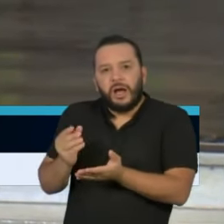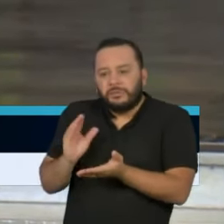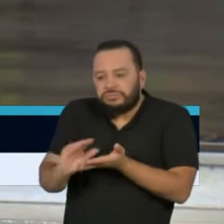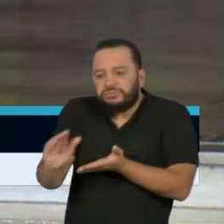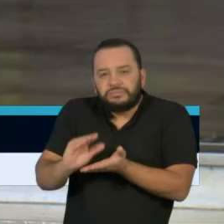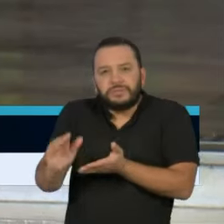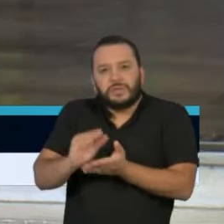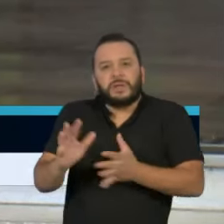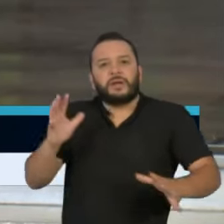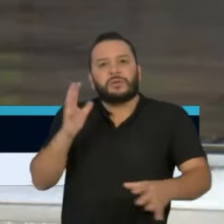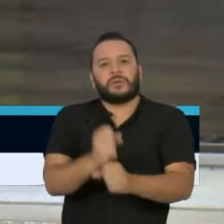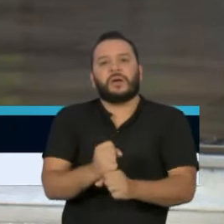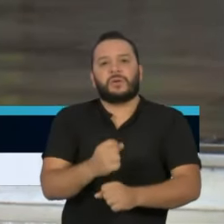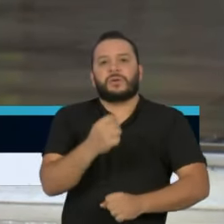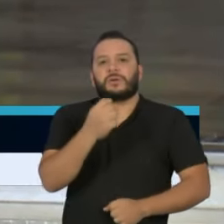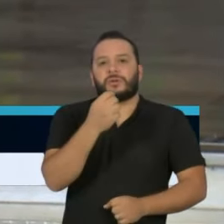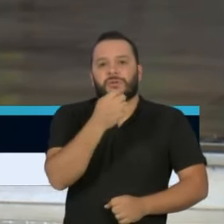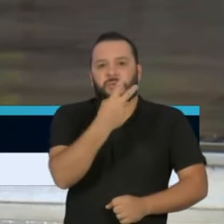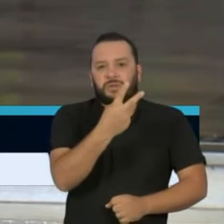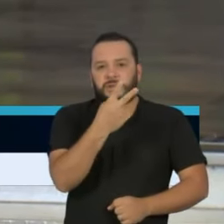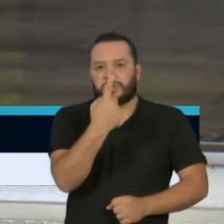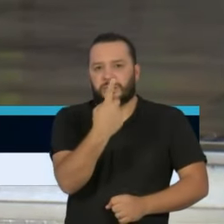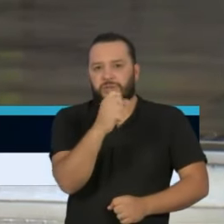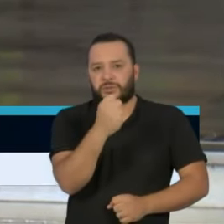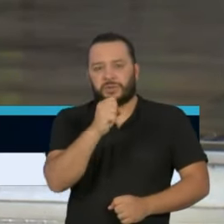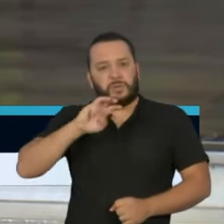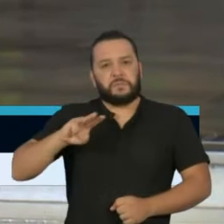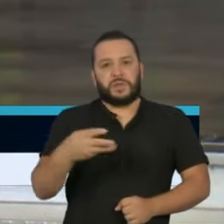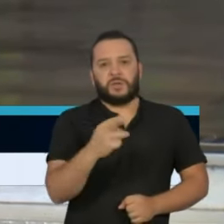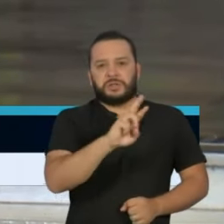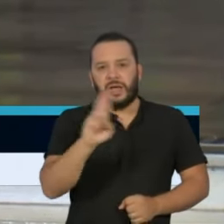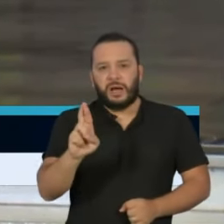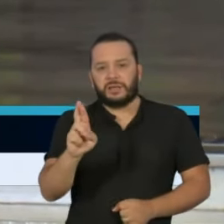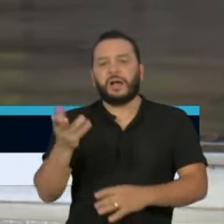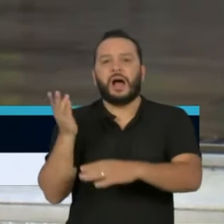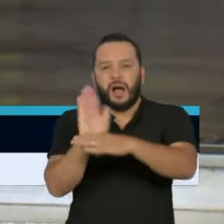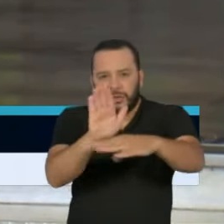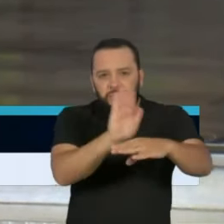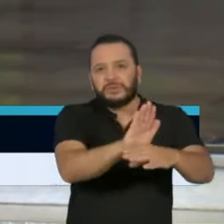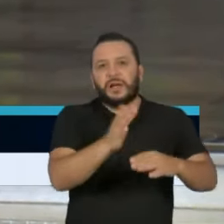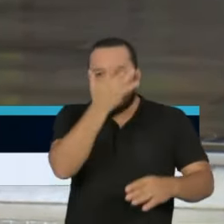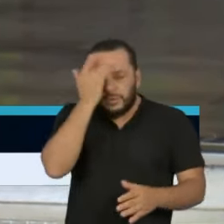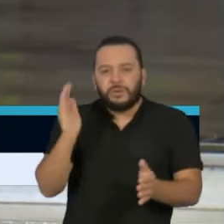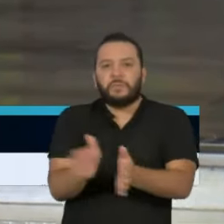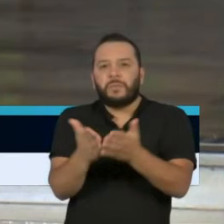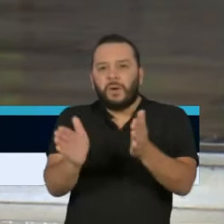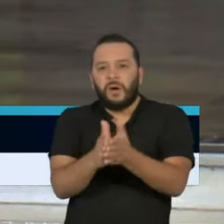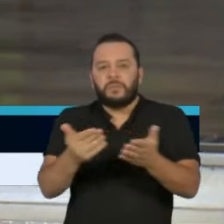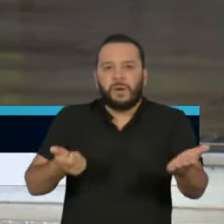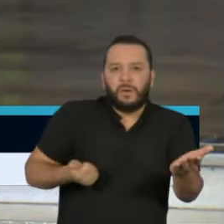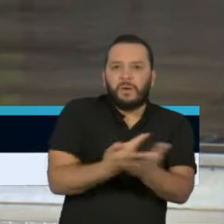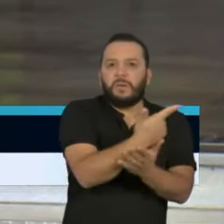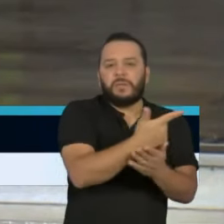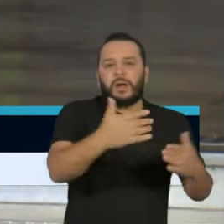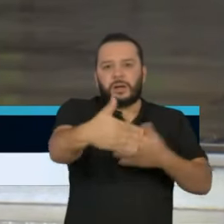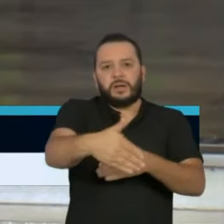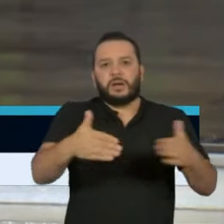ajudar os mais pobres, ajudar o governo de São Paulo a comprar cestas básicas de alimentos